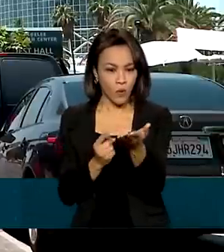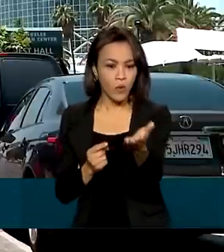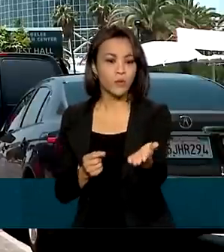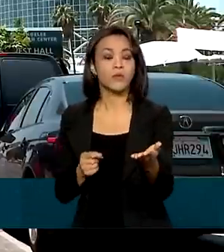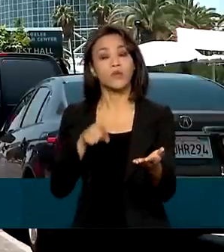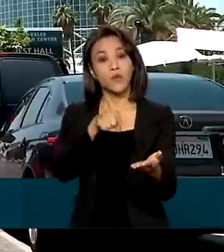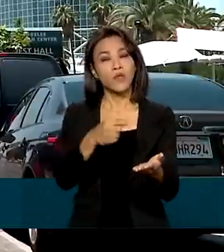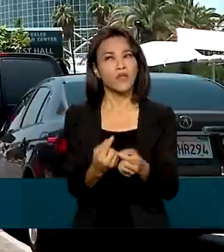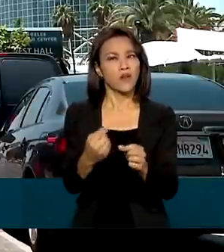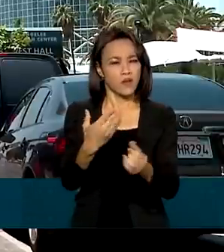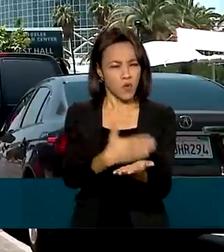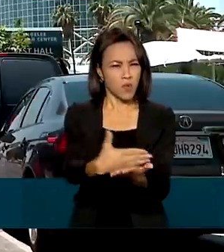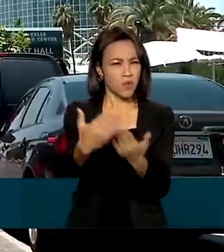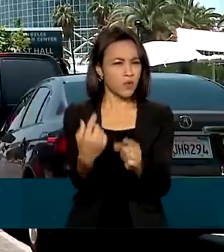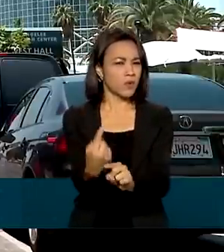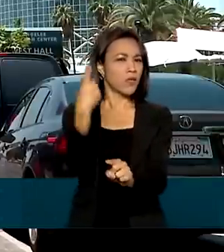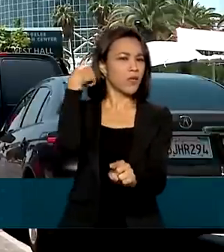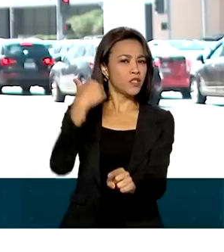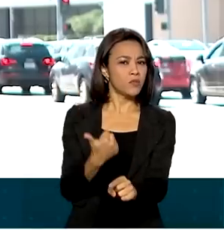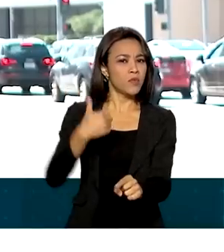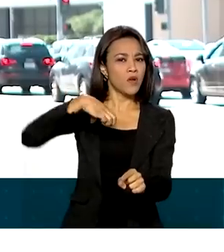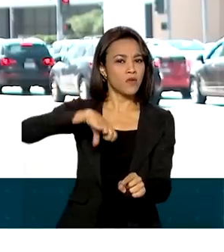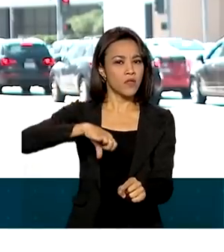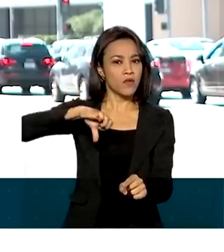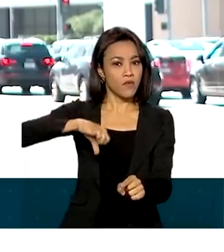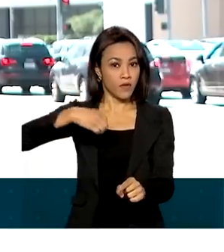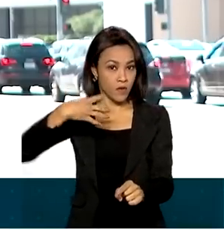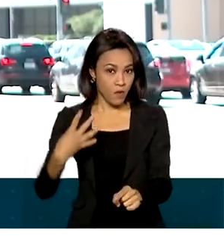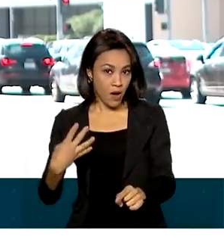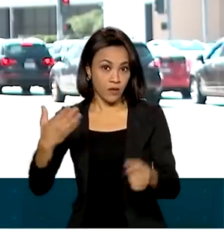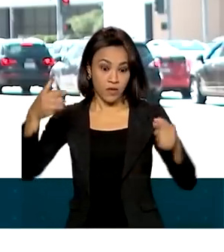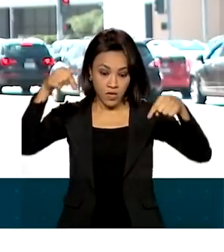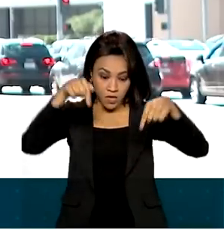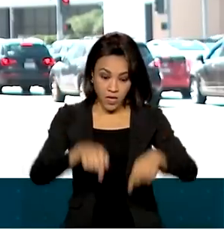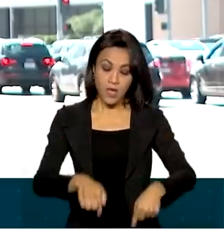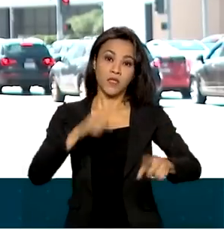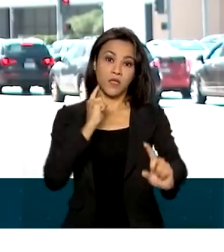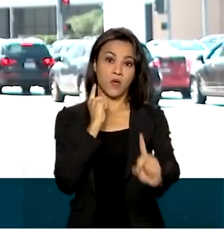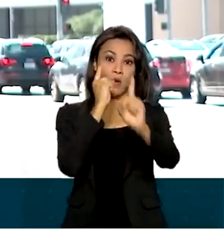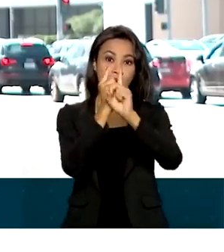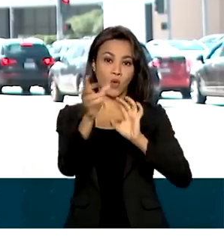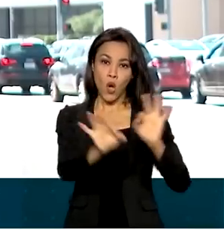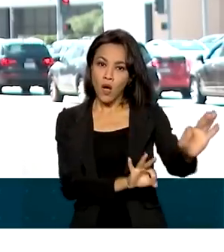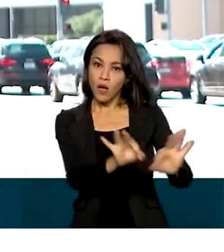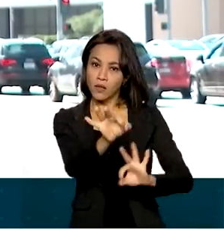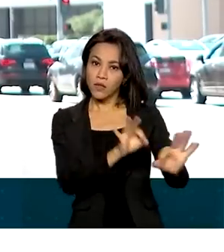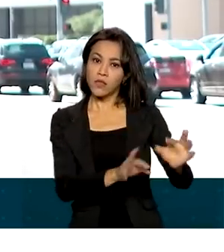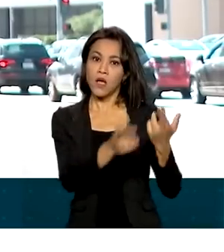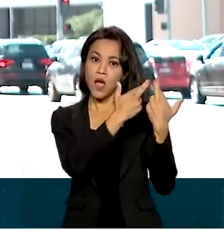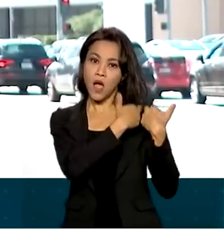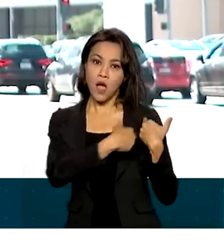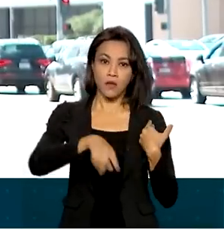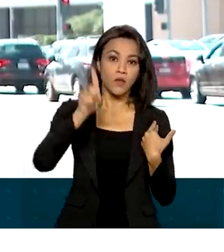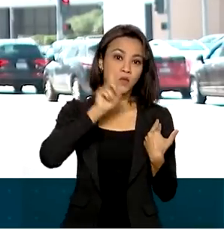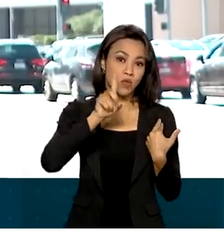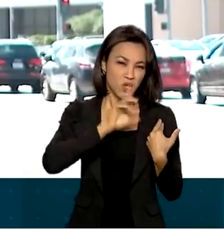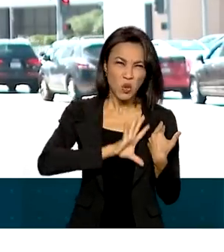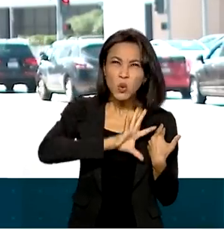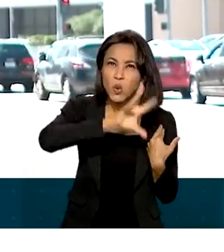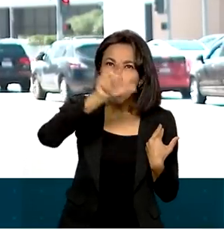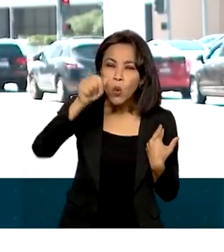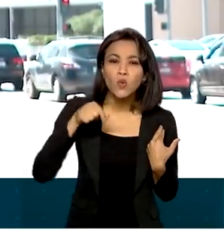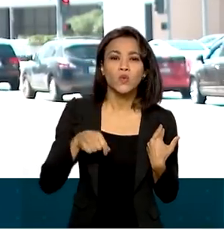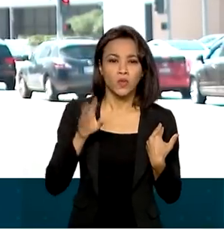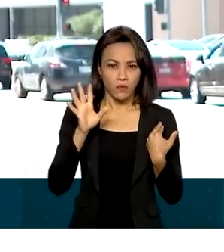acontece desde 1994 e, nessa edição organizada pelos Estados Unidos, nem todos os chefes de governo e de Estado